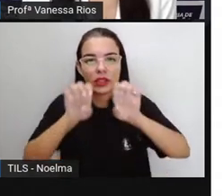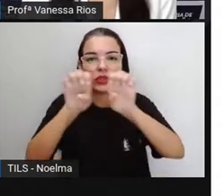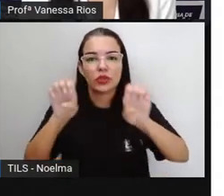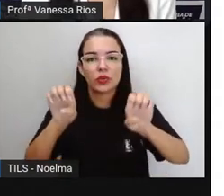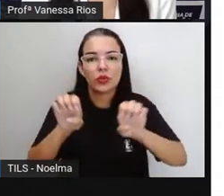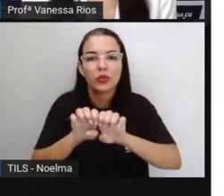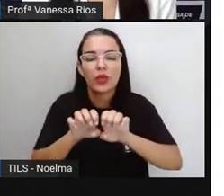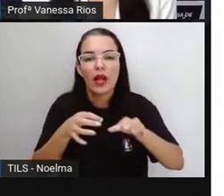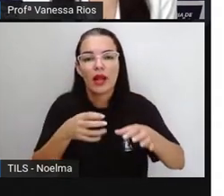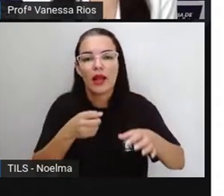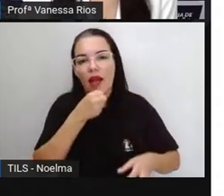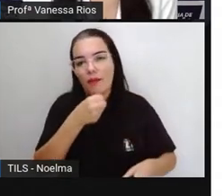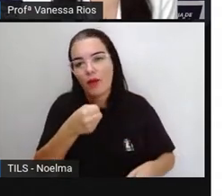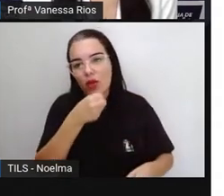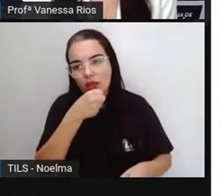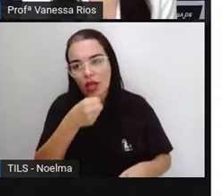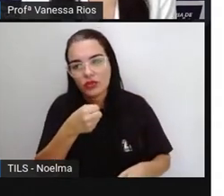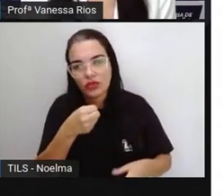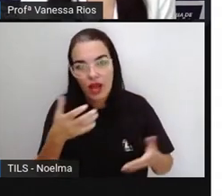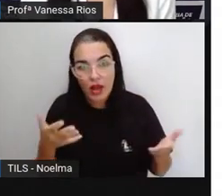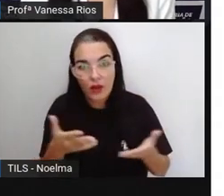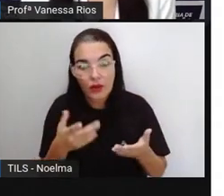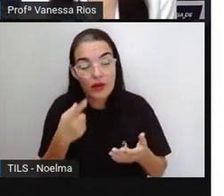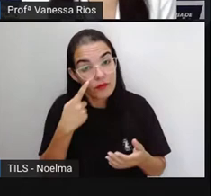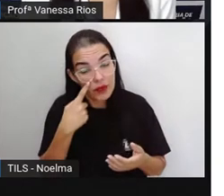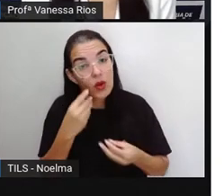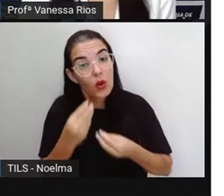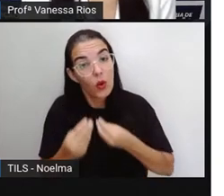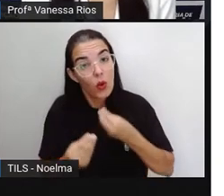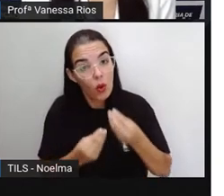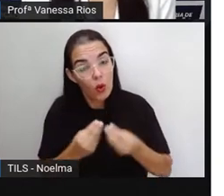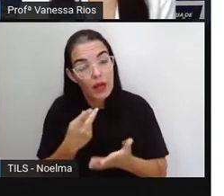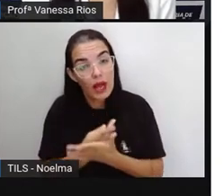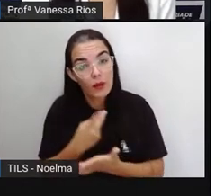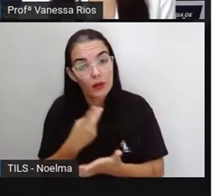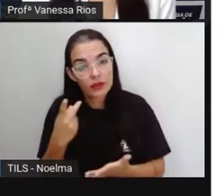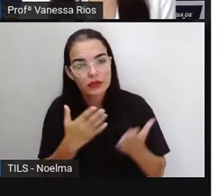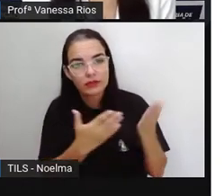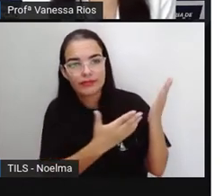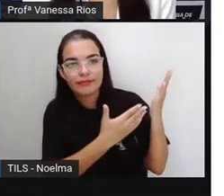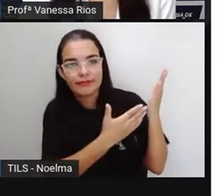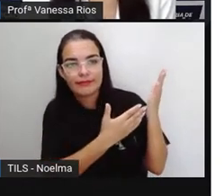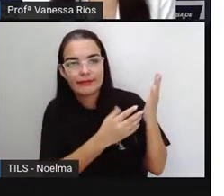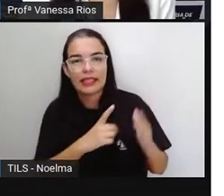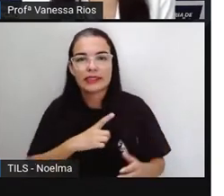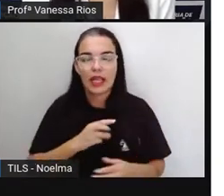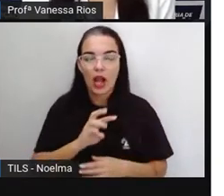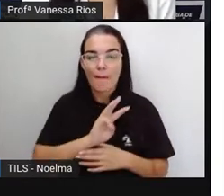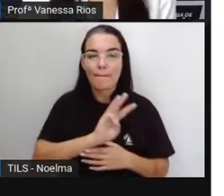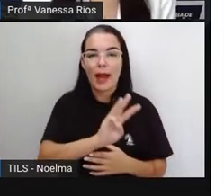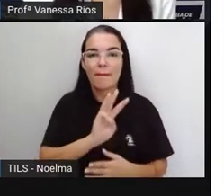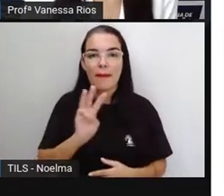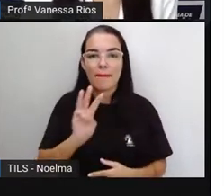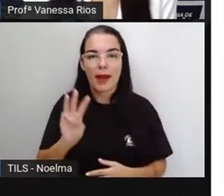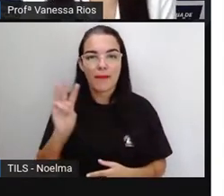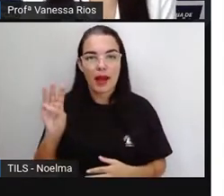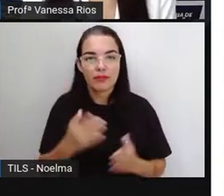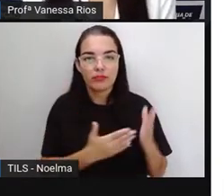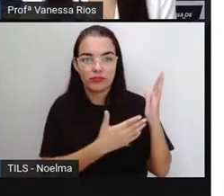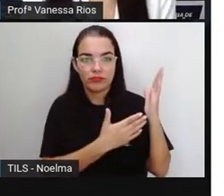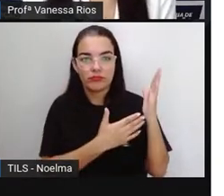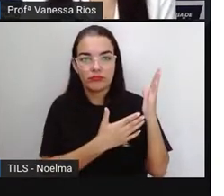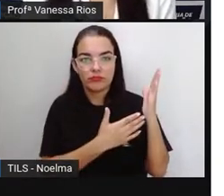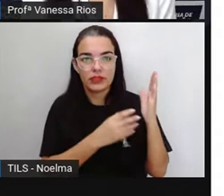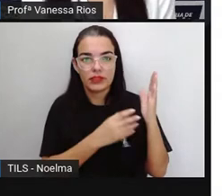vai agora observar a reportagem de forma prática. Então a Pro colocou esse endereço aí de internet nesse link. E a Pro